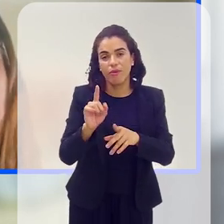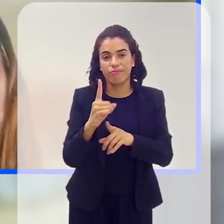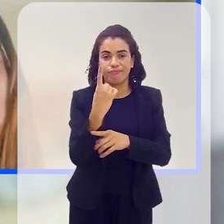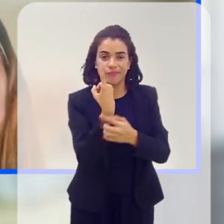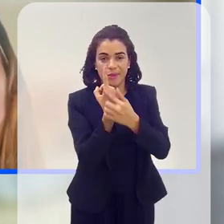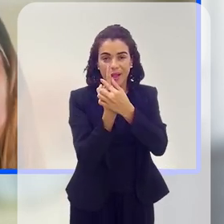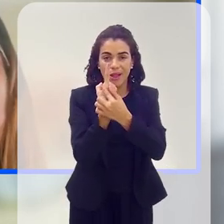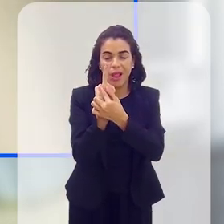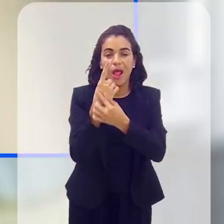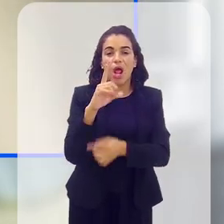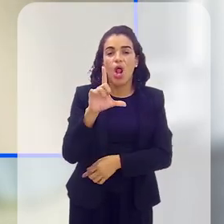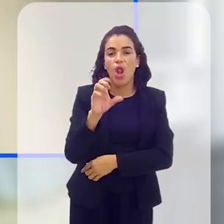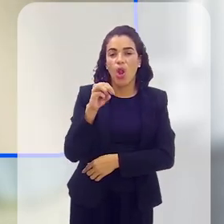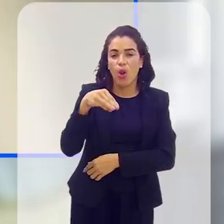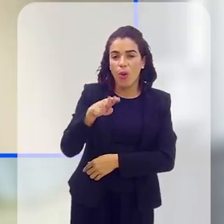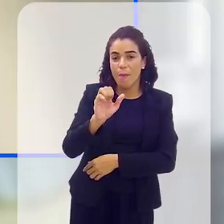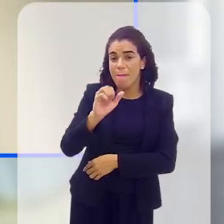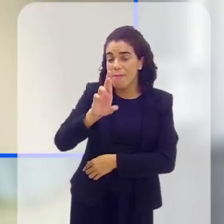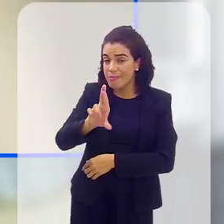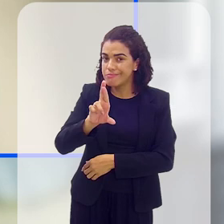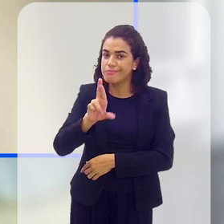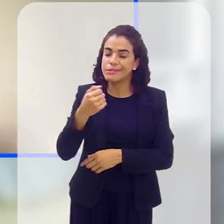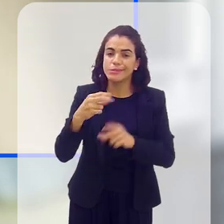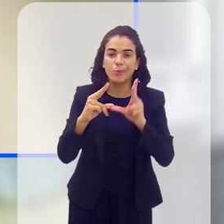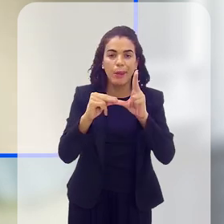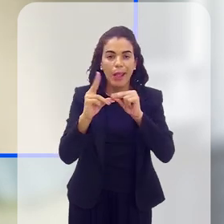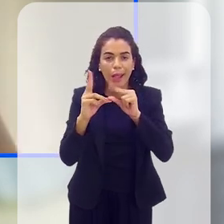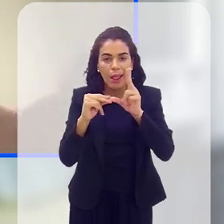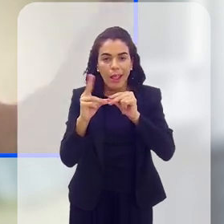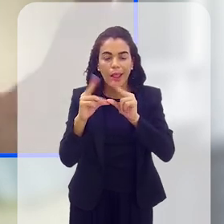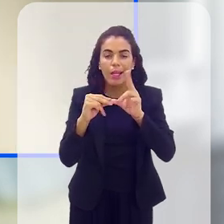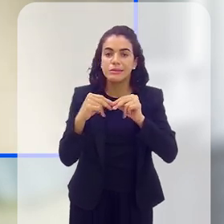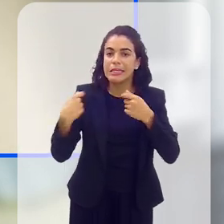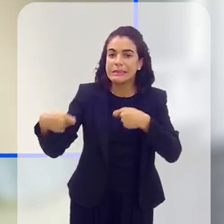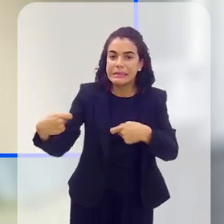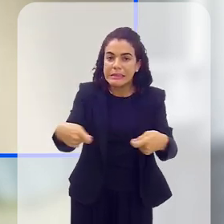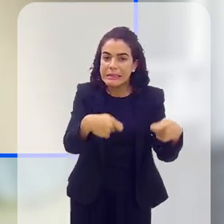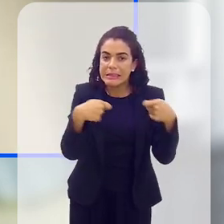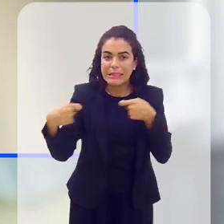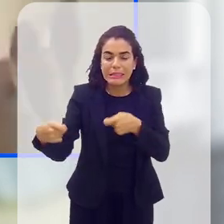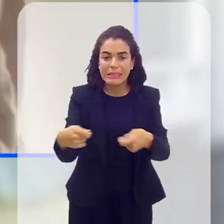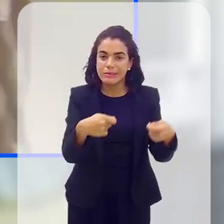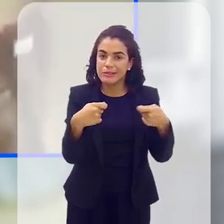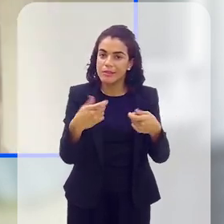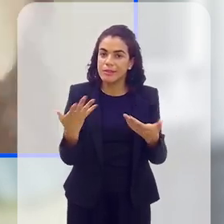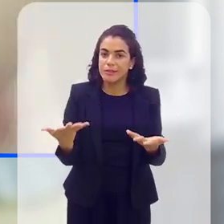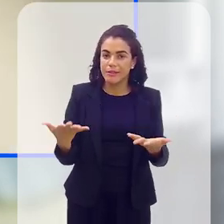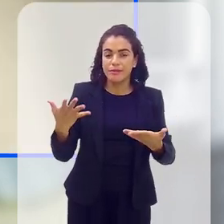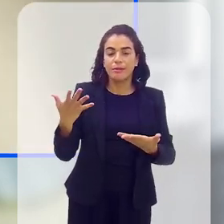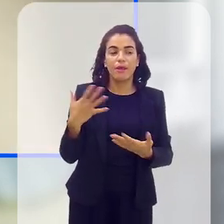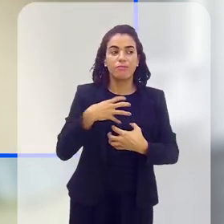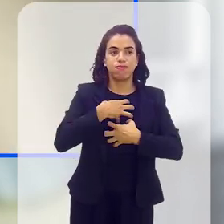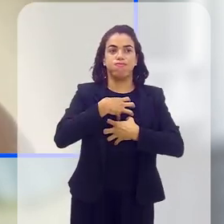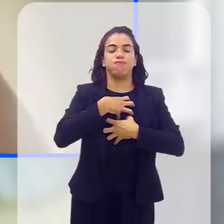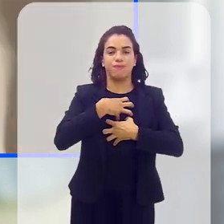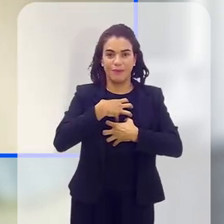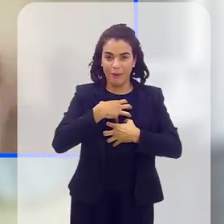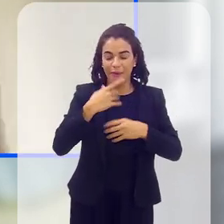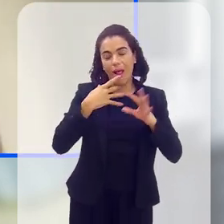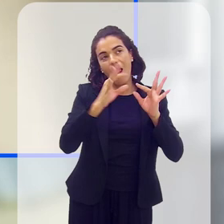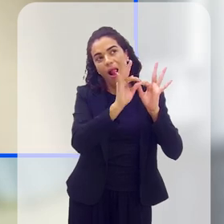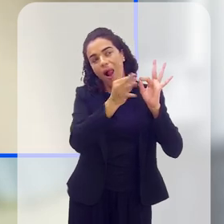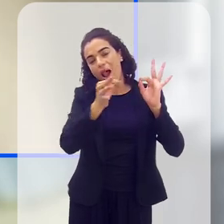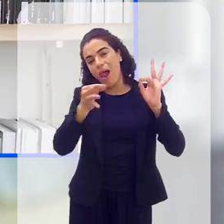fisioterapeuta, tem que fazer pilates, então, assim, é tanta demanda, é tanta demanda que eu ia ficar aqui o programa